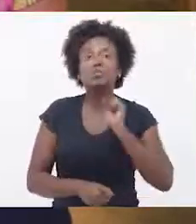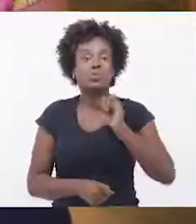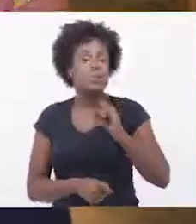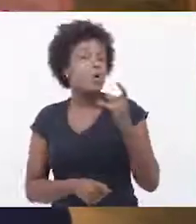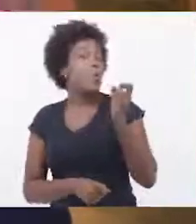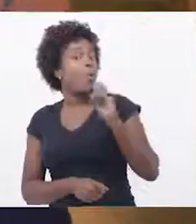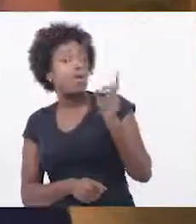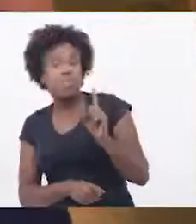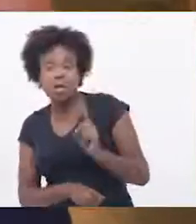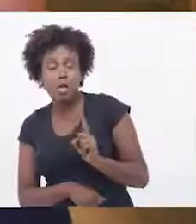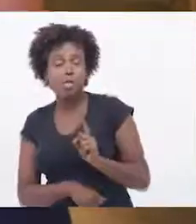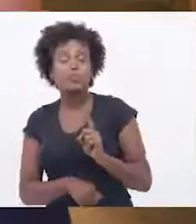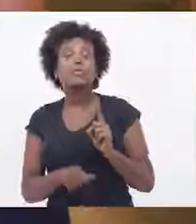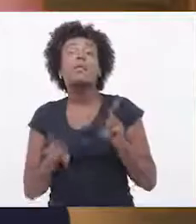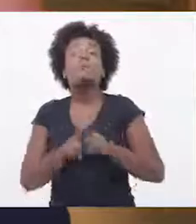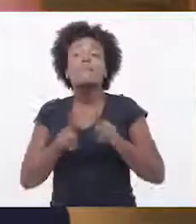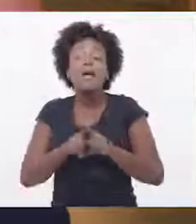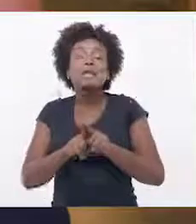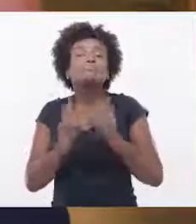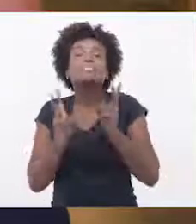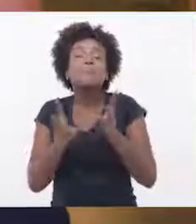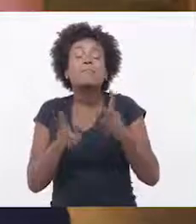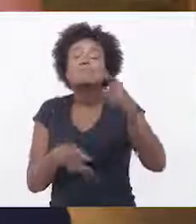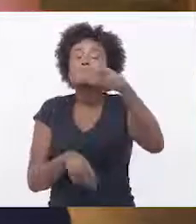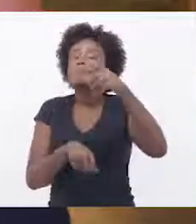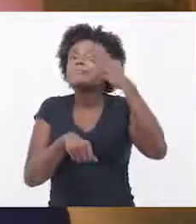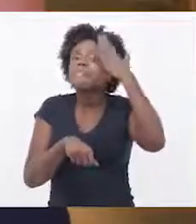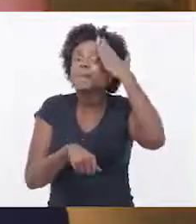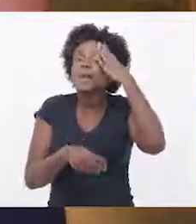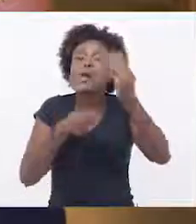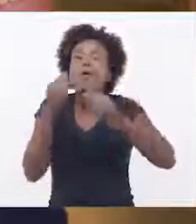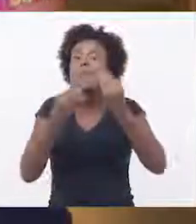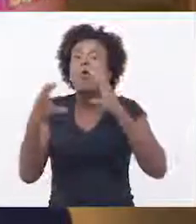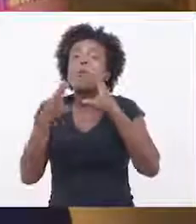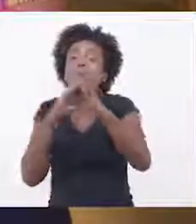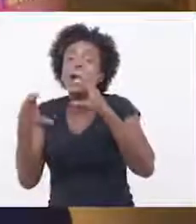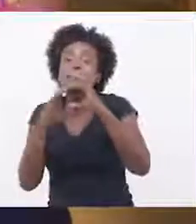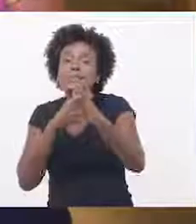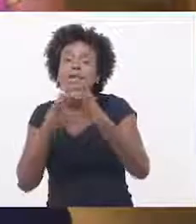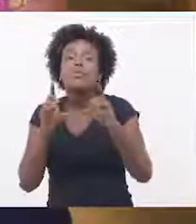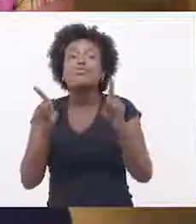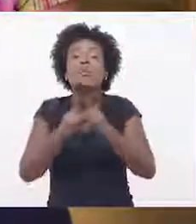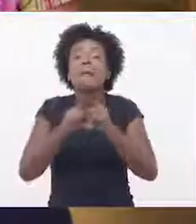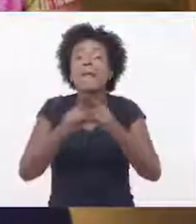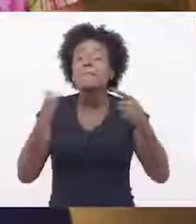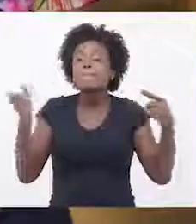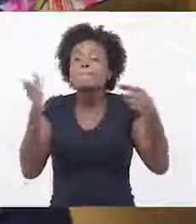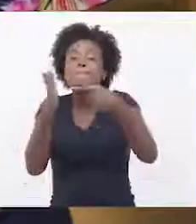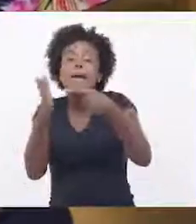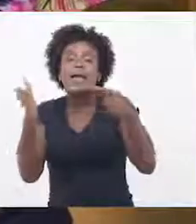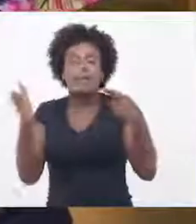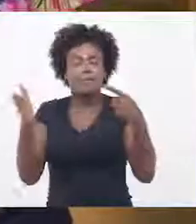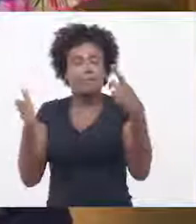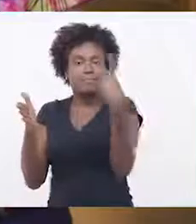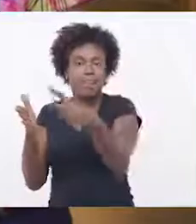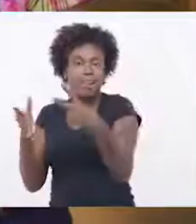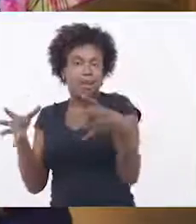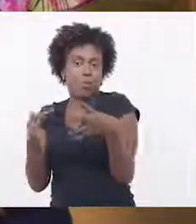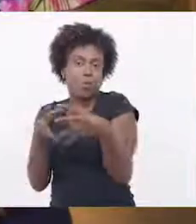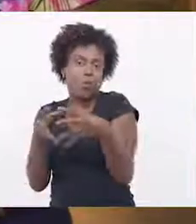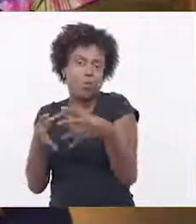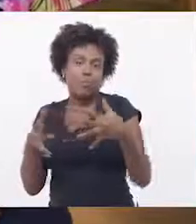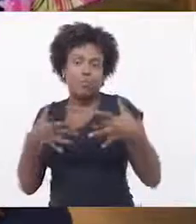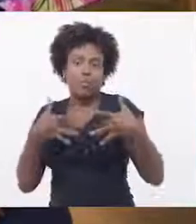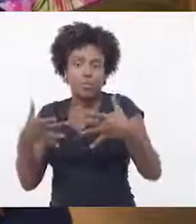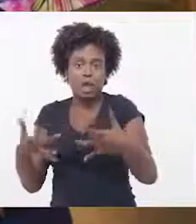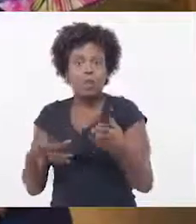preencher, para você ver quem que está fazendo as atividades, como que está fluindo esse processo. E sempre ter claro qual vai ser a forma de comunicação, então, seja